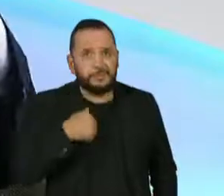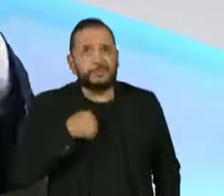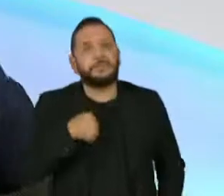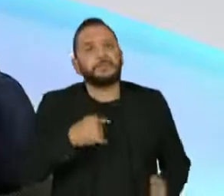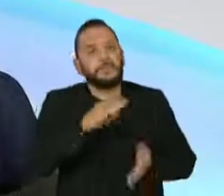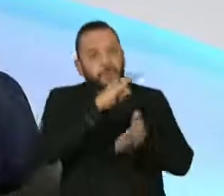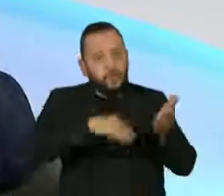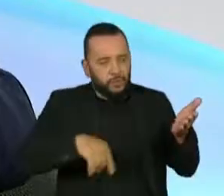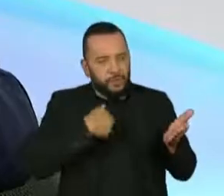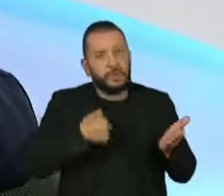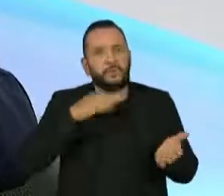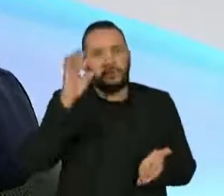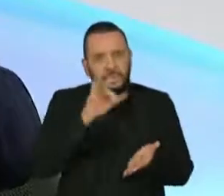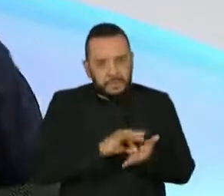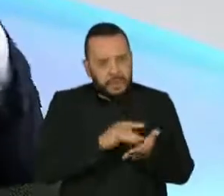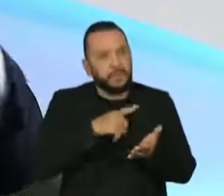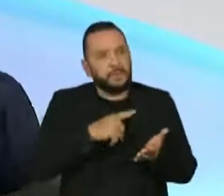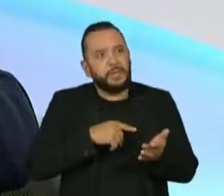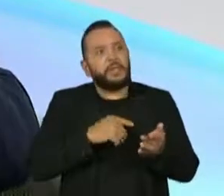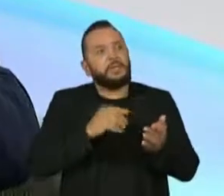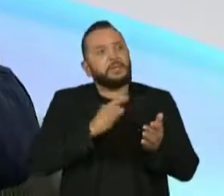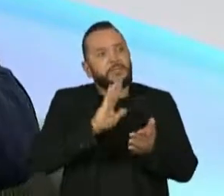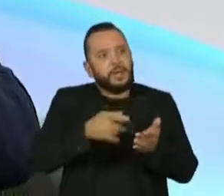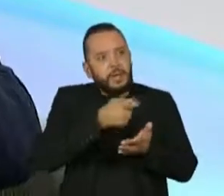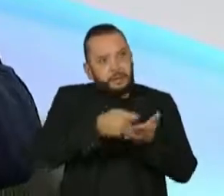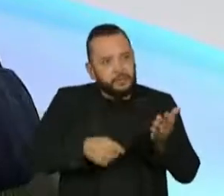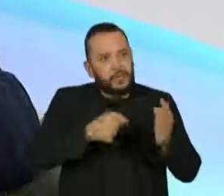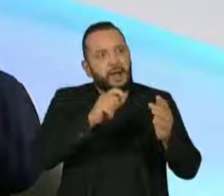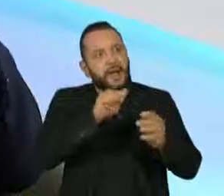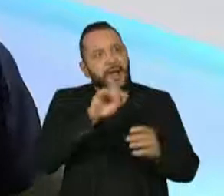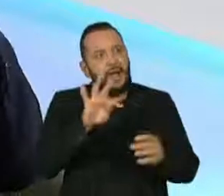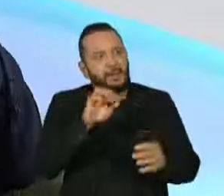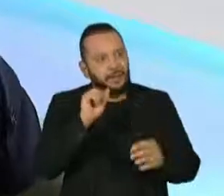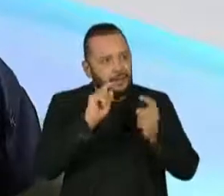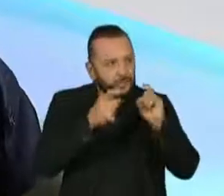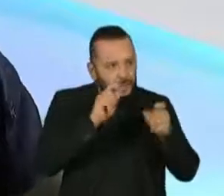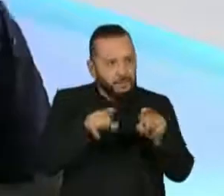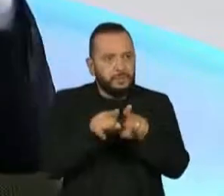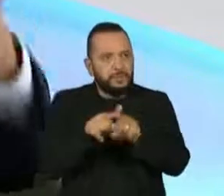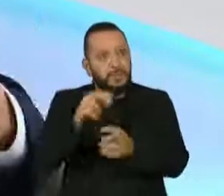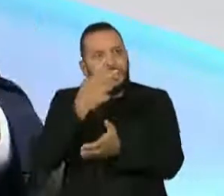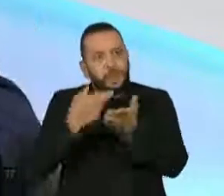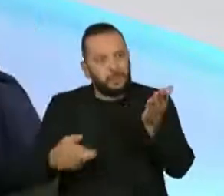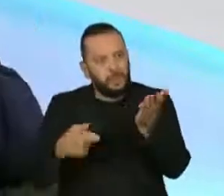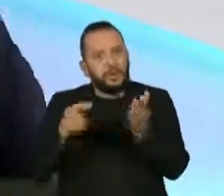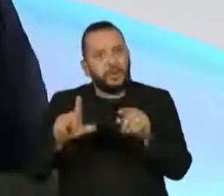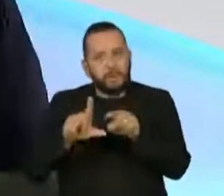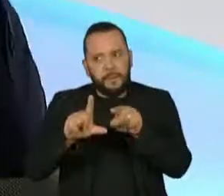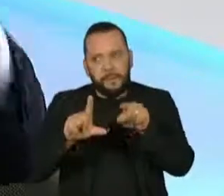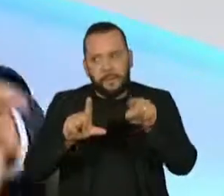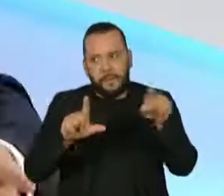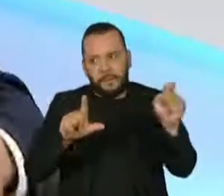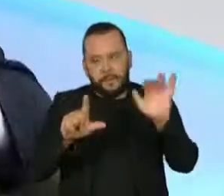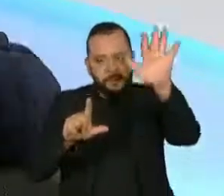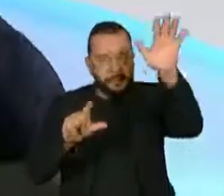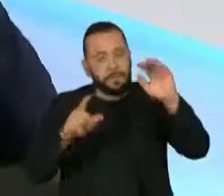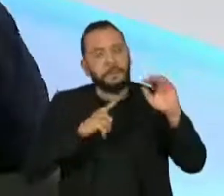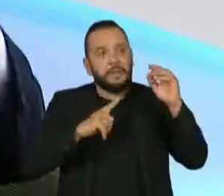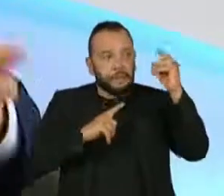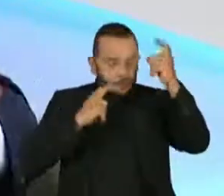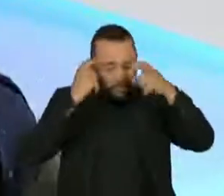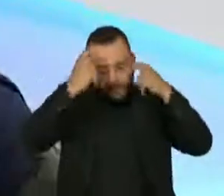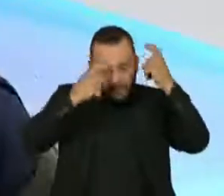Central, como a ata das reuniões, o relatório de inflação, a preocupação com a questão fiscal, a questão das finanças